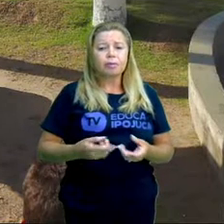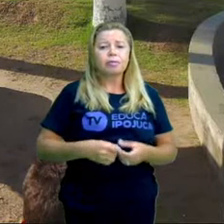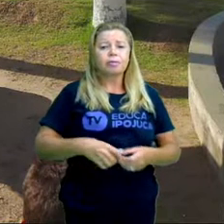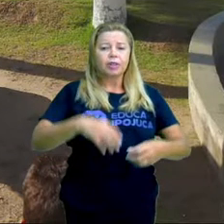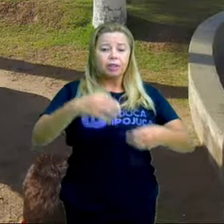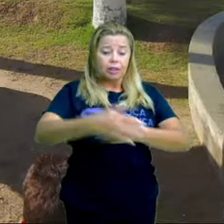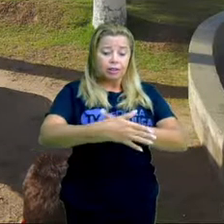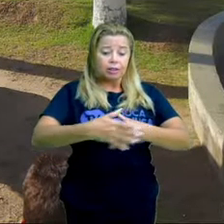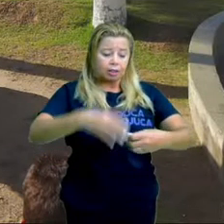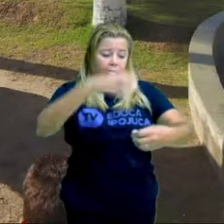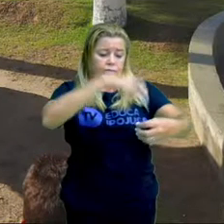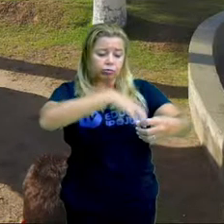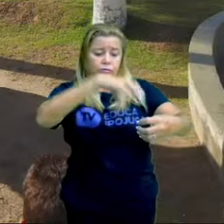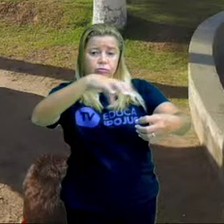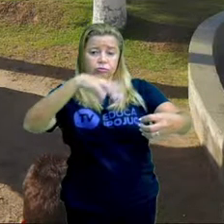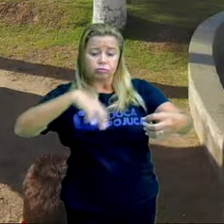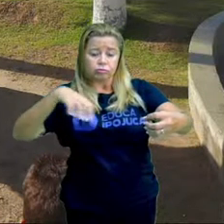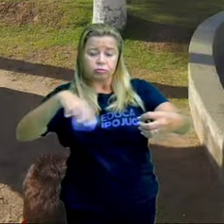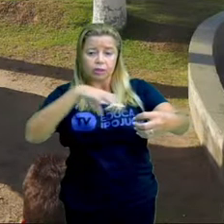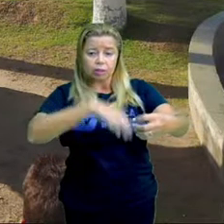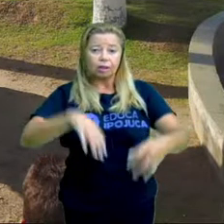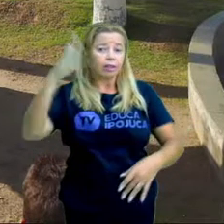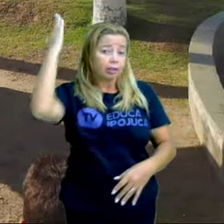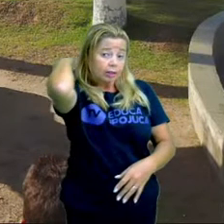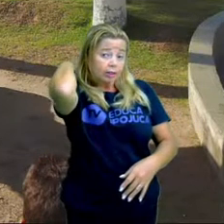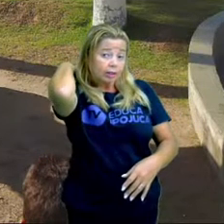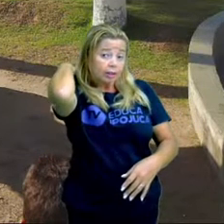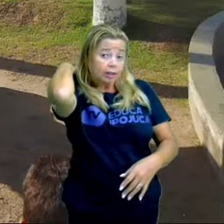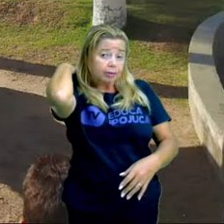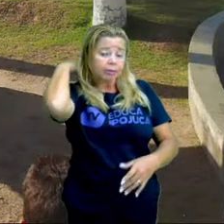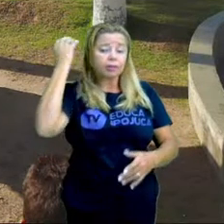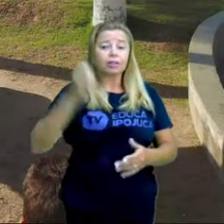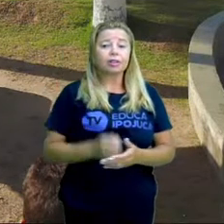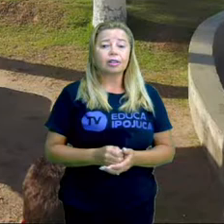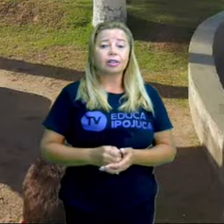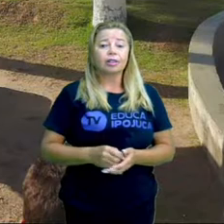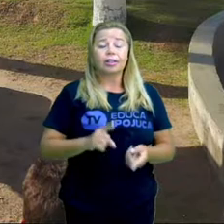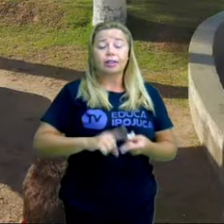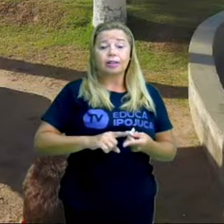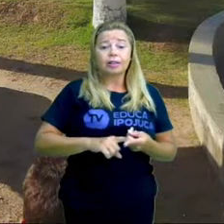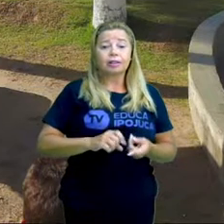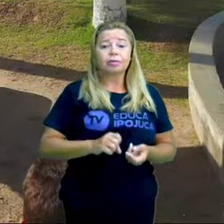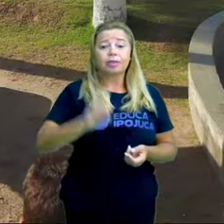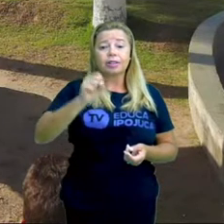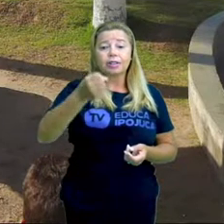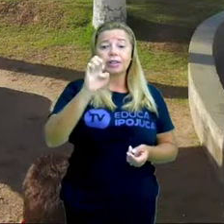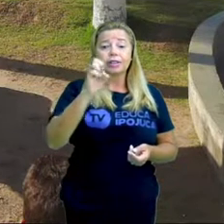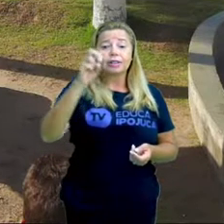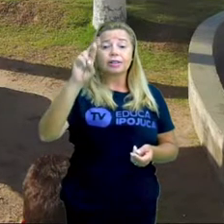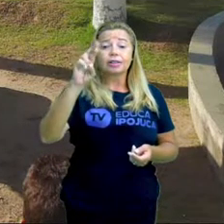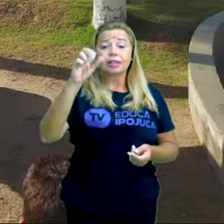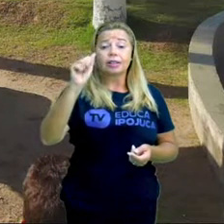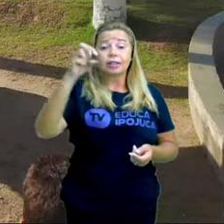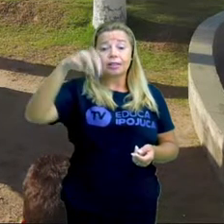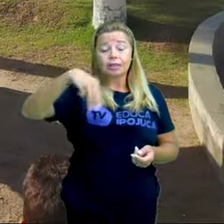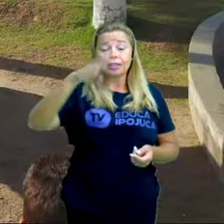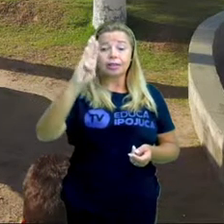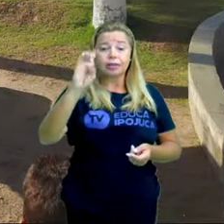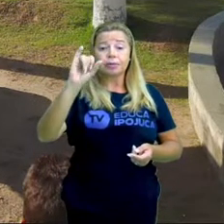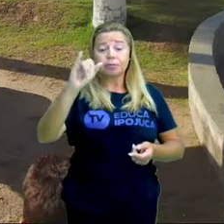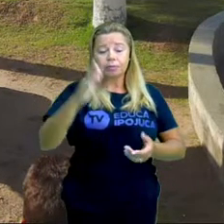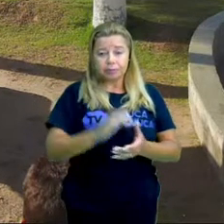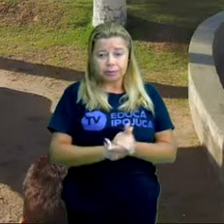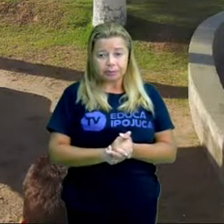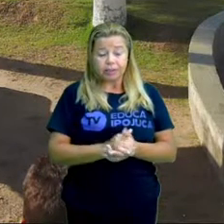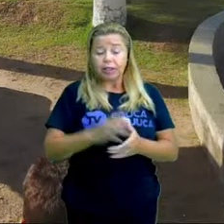todos ipojucanos, porque tudo é ipojuca. Não existe ipojuca e Nossa Senhora